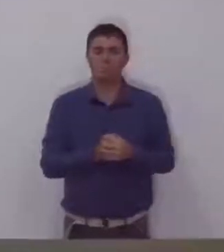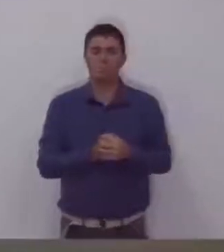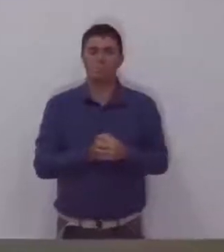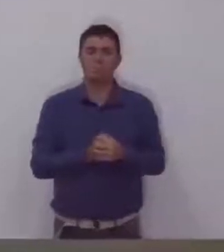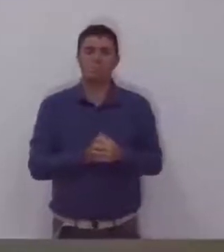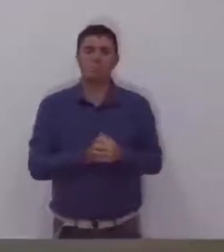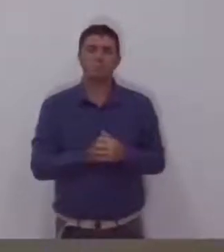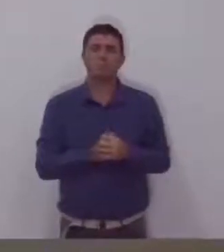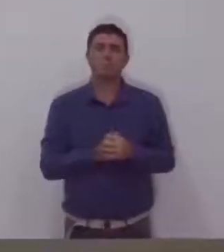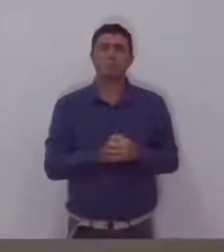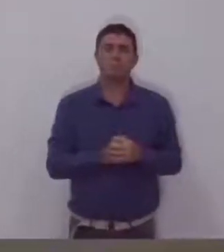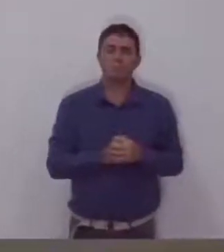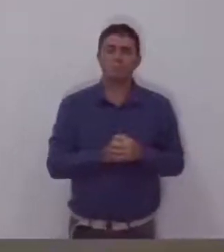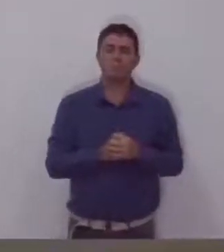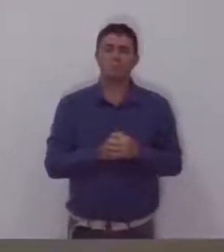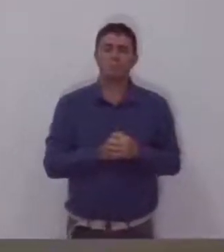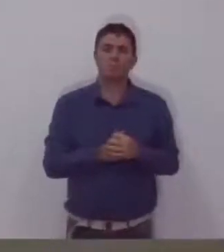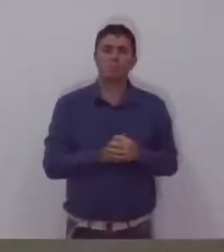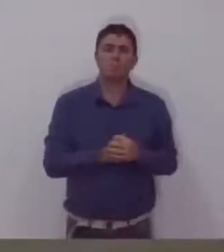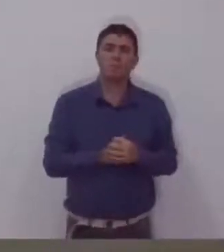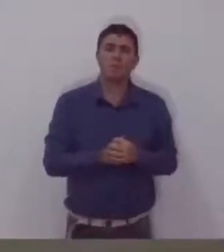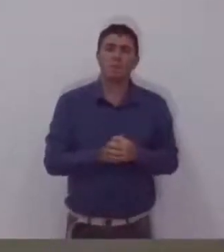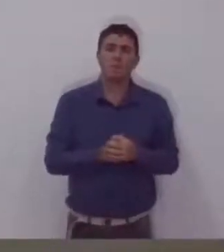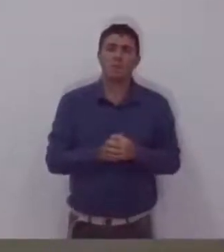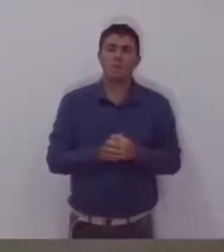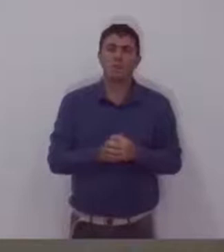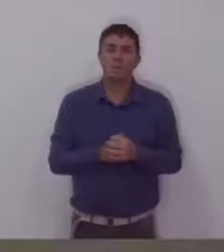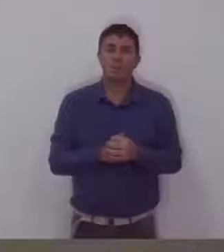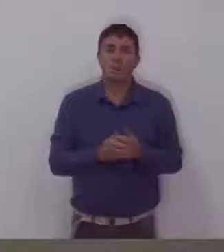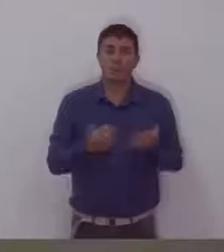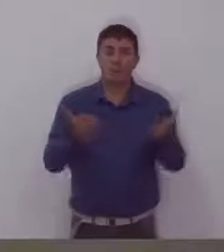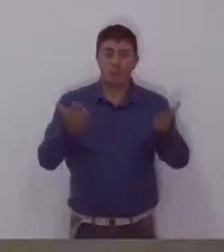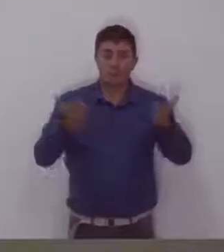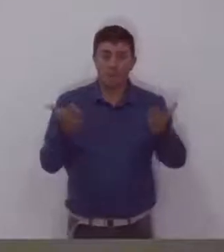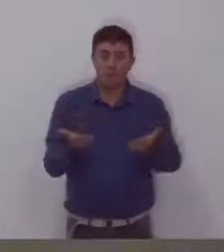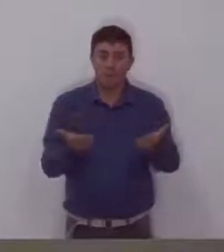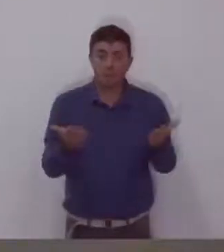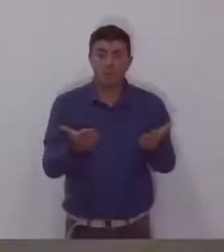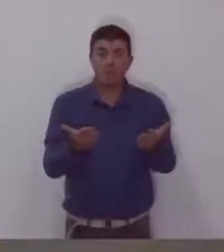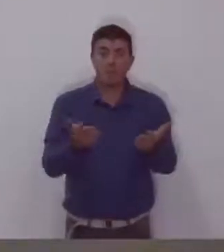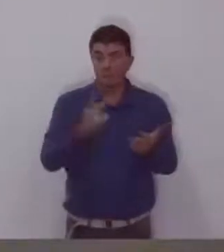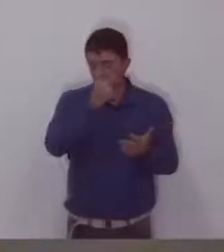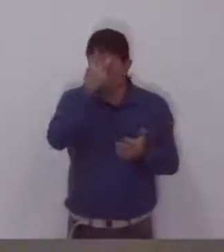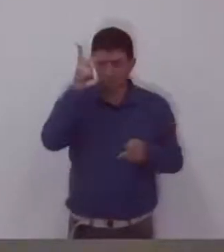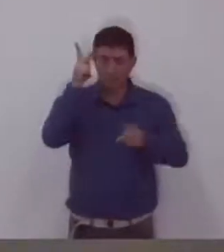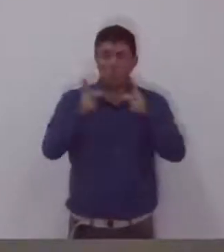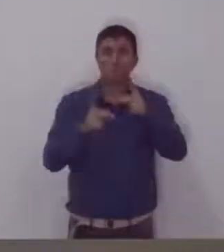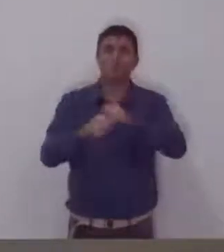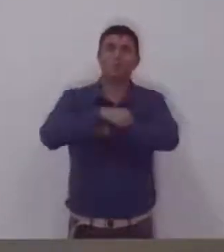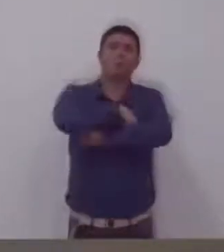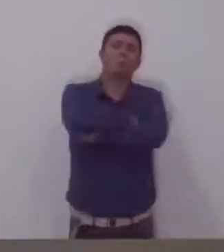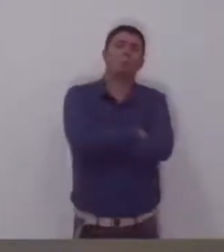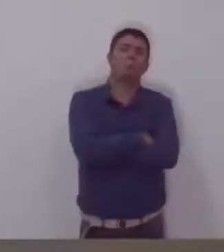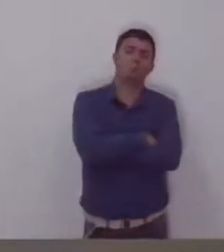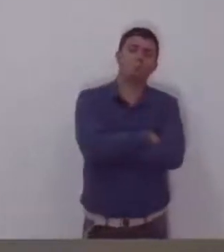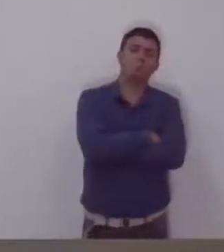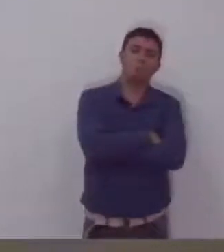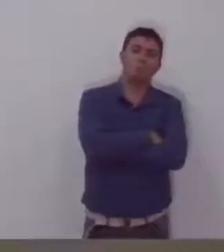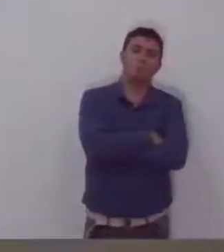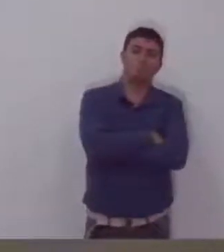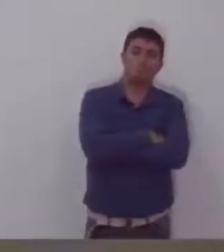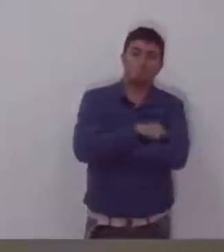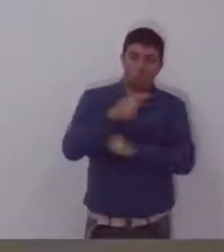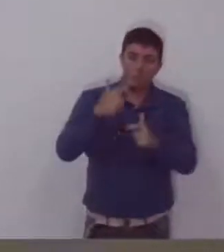Agora, a municipalidade vai simplesmente cruzar os braços, deve cruzar os braços em relação a esse problema? Não.